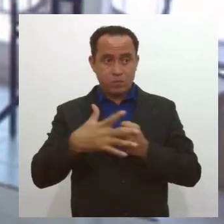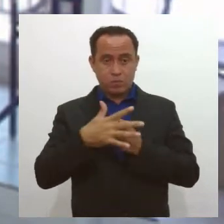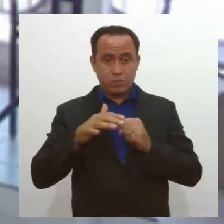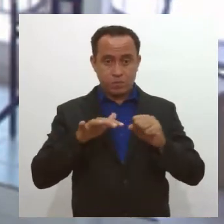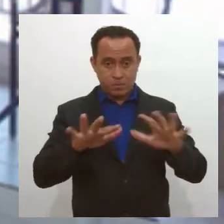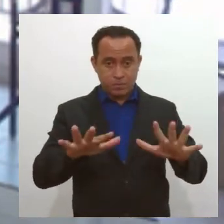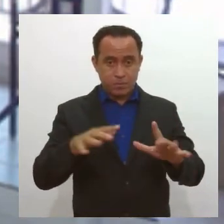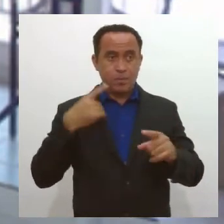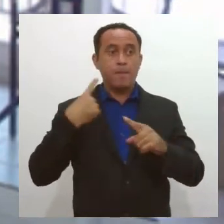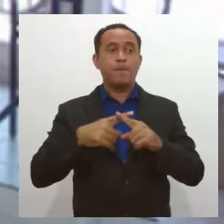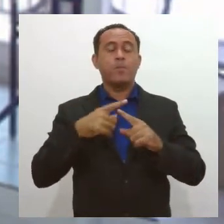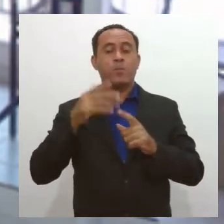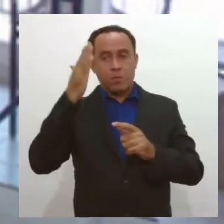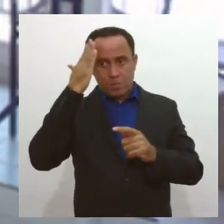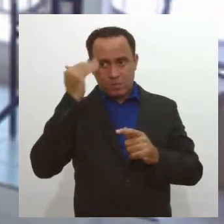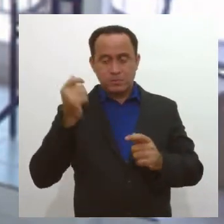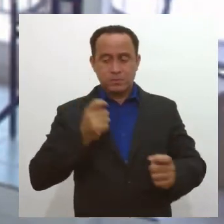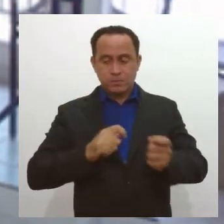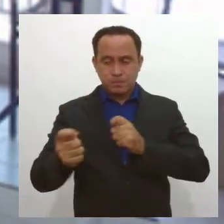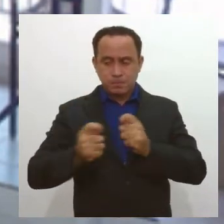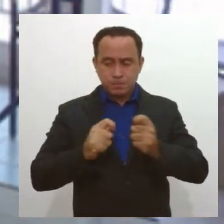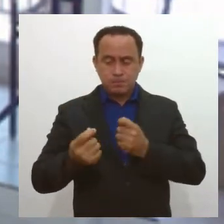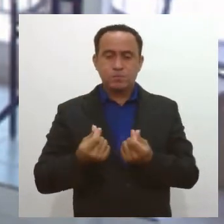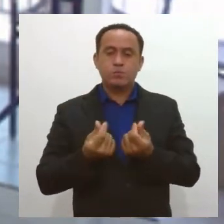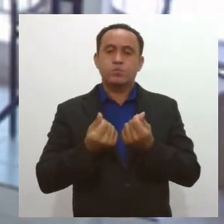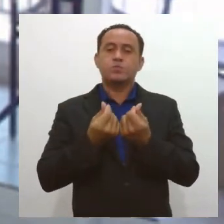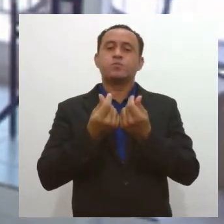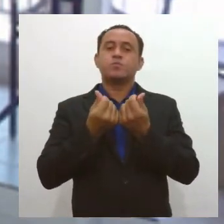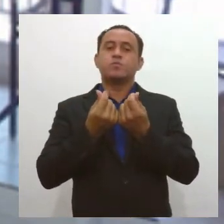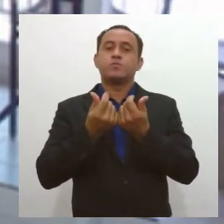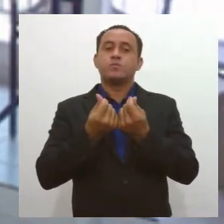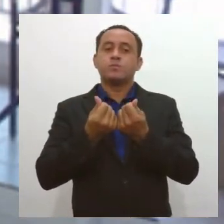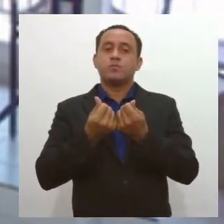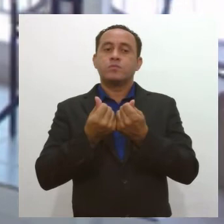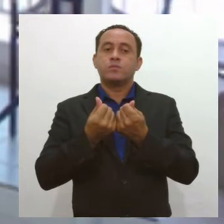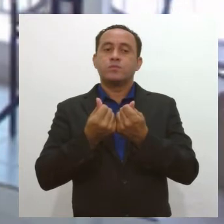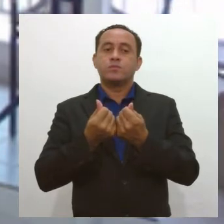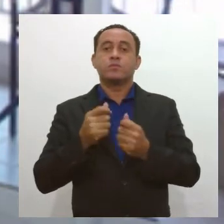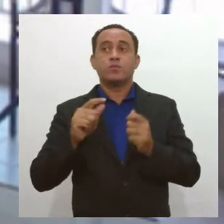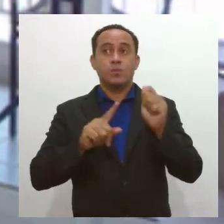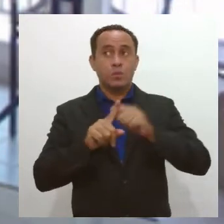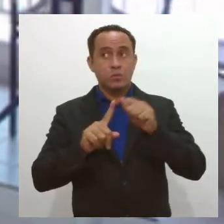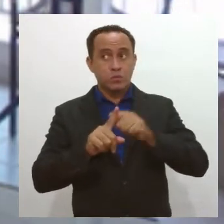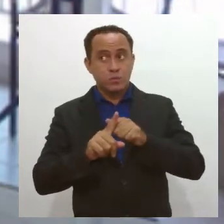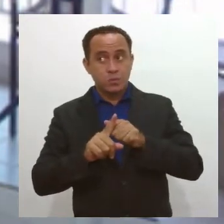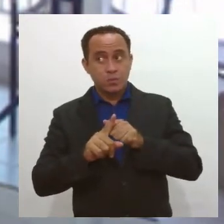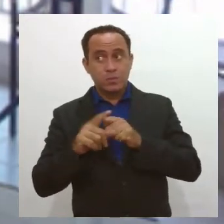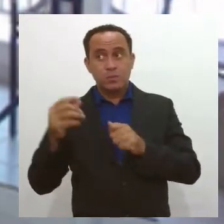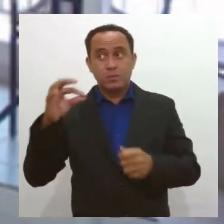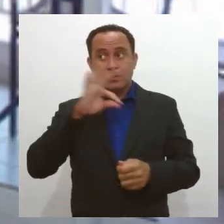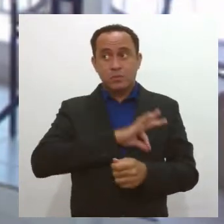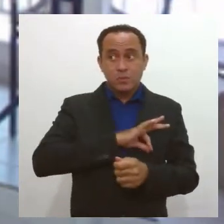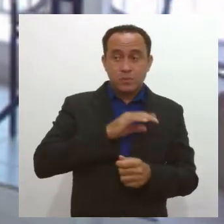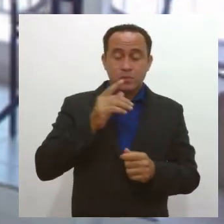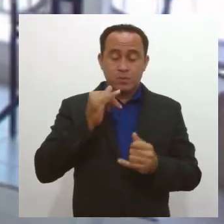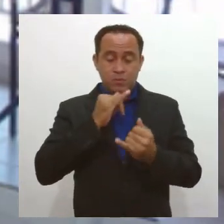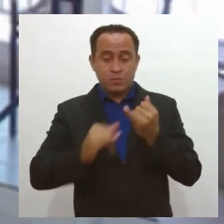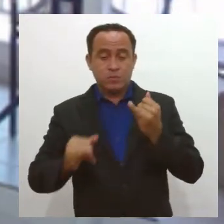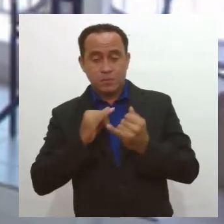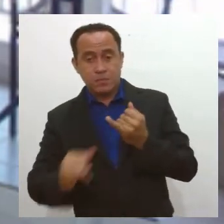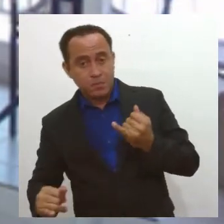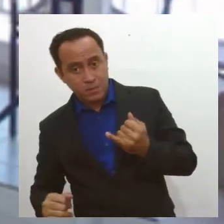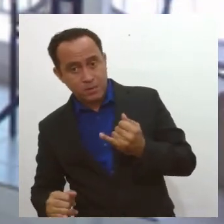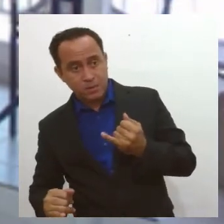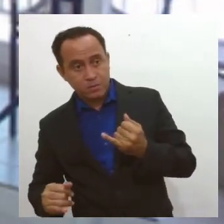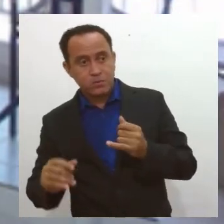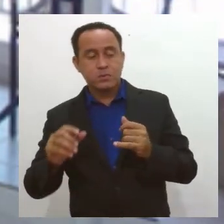porque ela consegue gerenciar o seu dinheiro e sabendo que, bom, possivelmente o próximo mês eu não vá receber o mesmo valor, então eu tenho que poupar